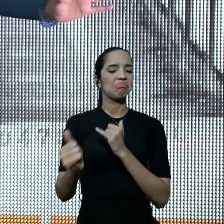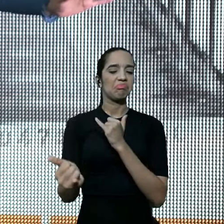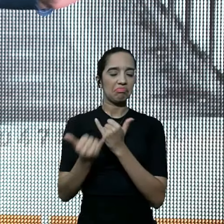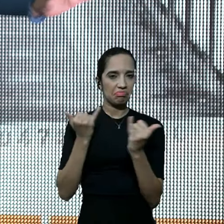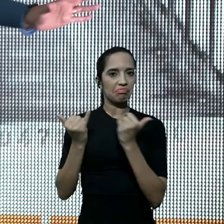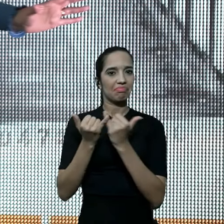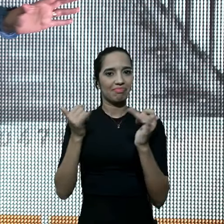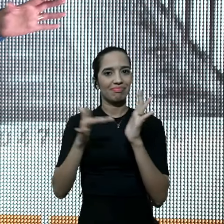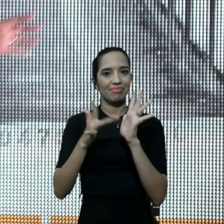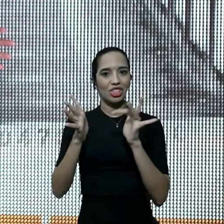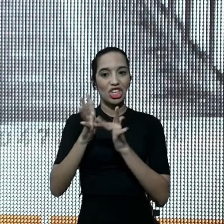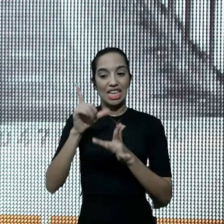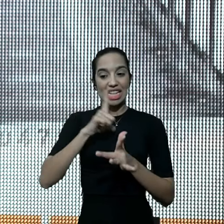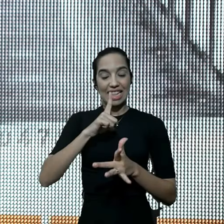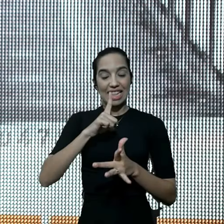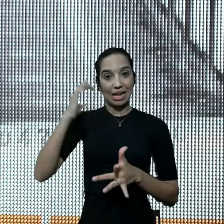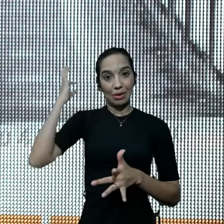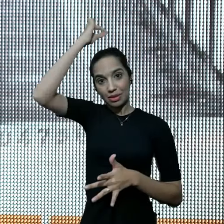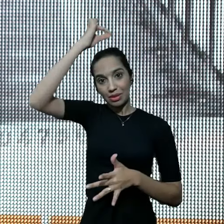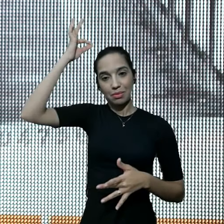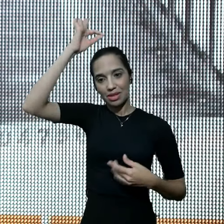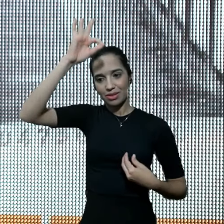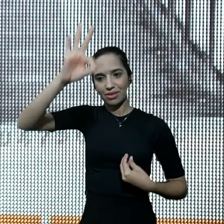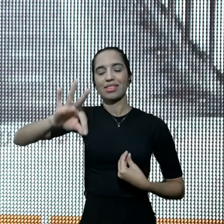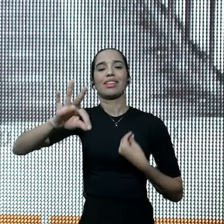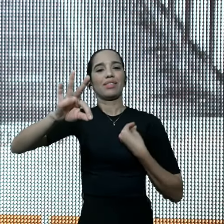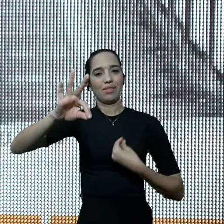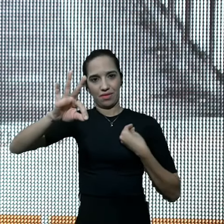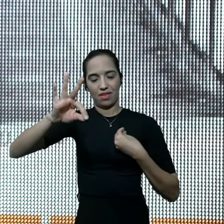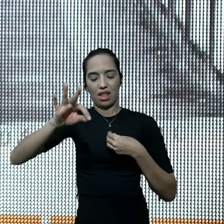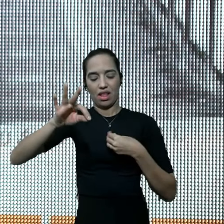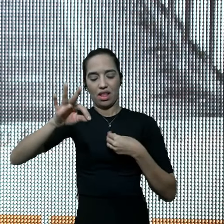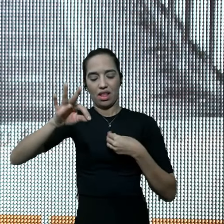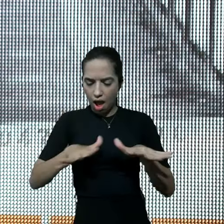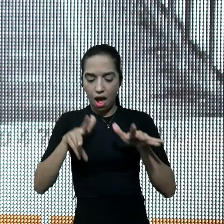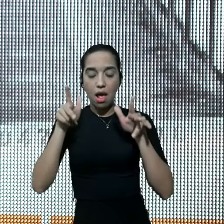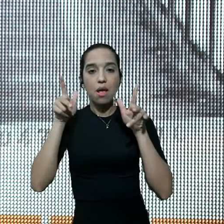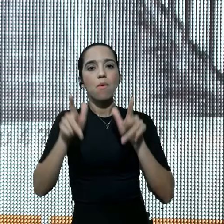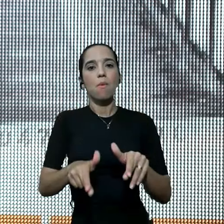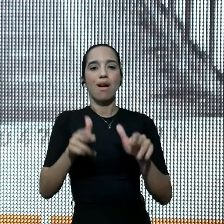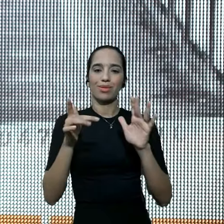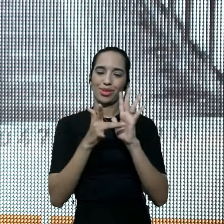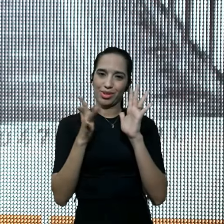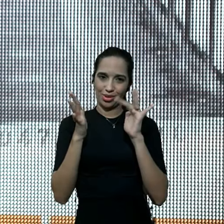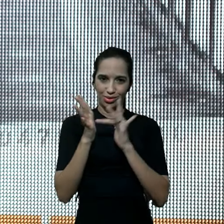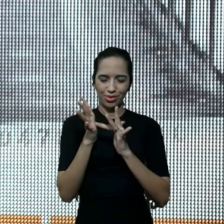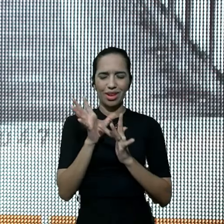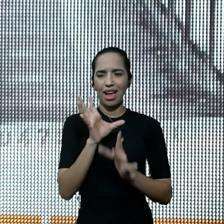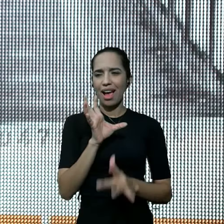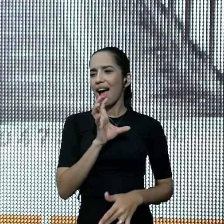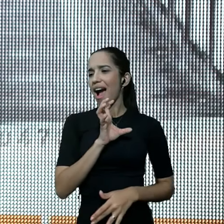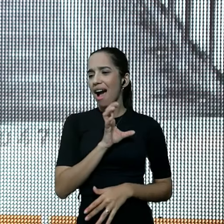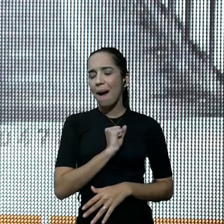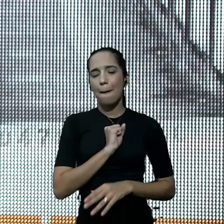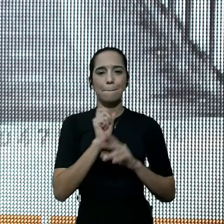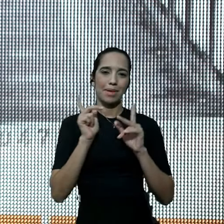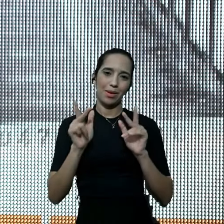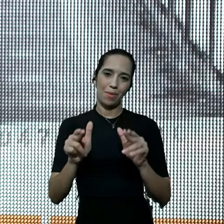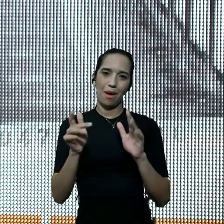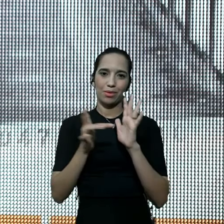que carrega a presença de Jesus, que fala como Ele, que se move como Ele, que ama como Jesus,